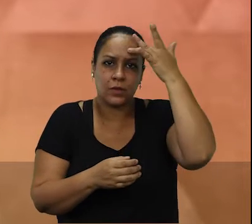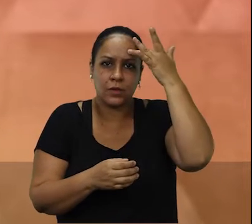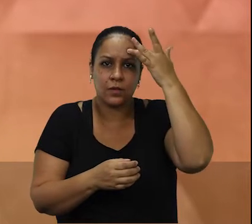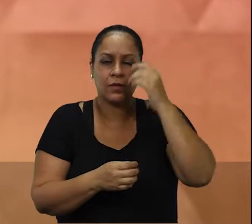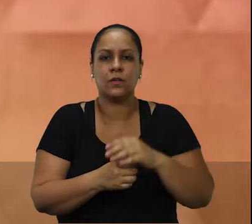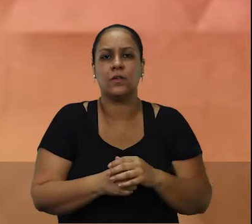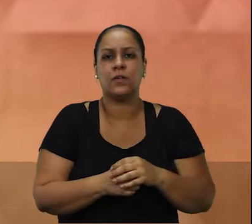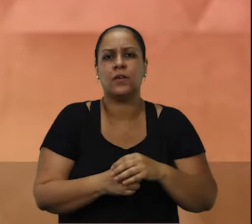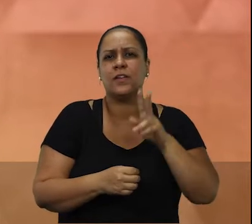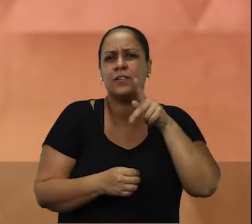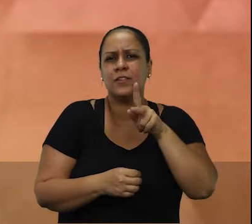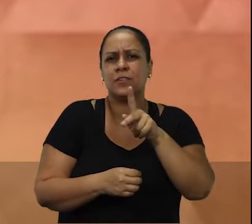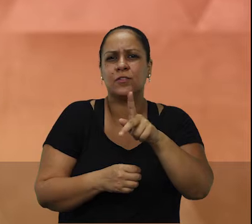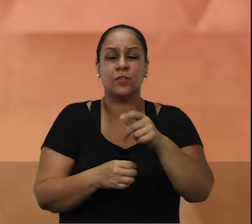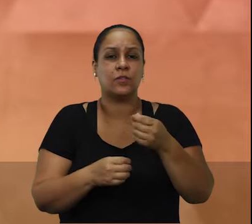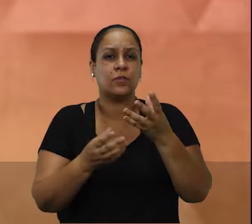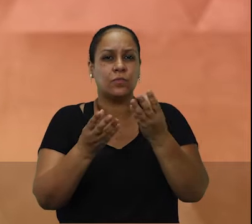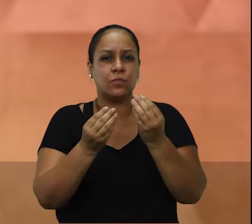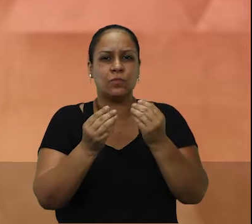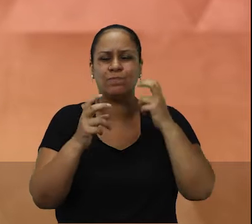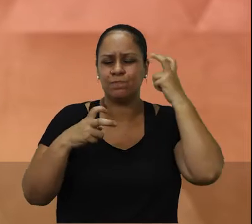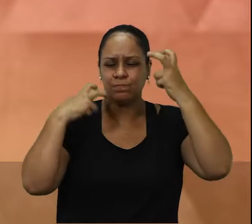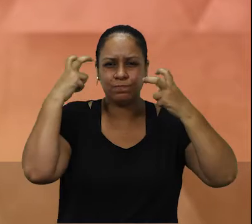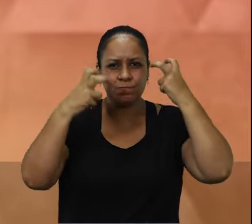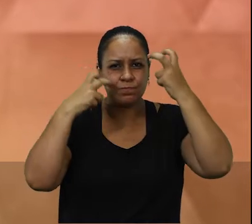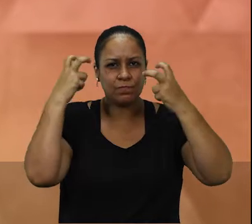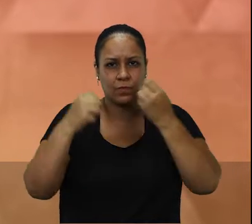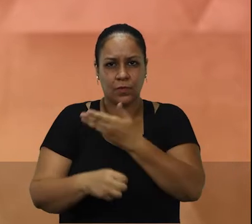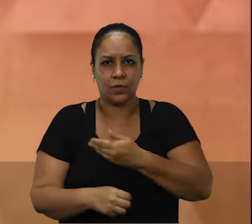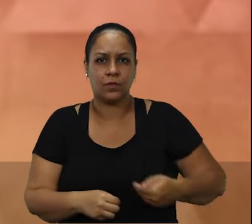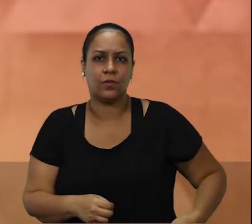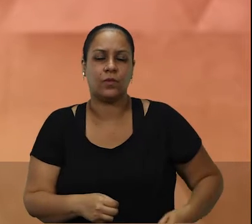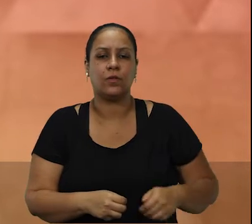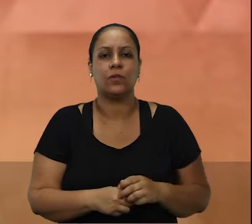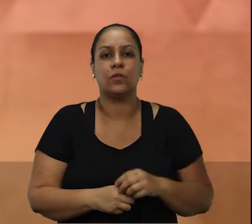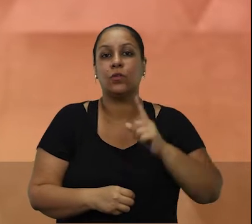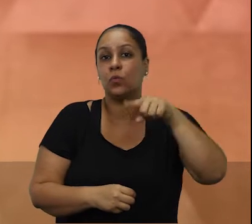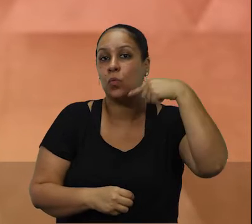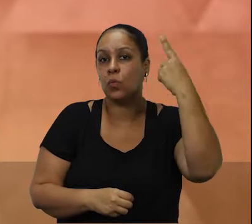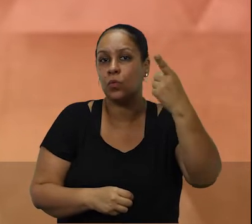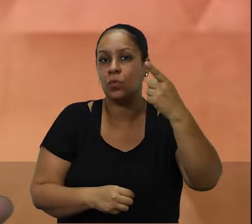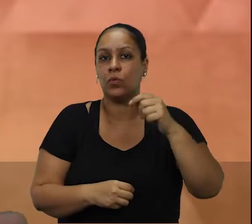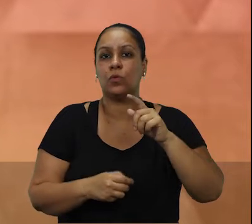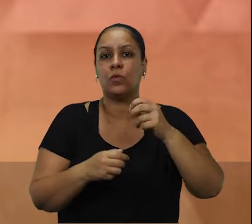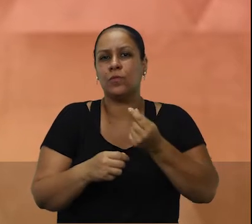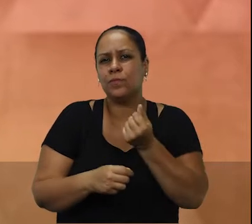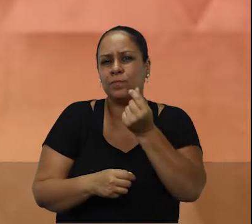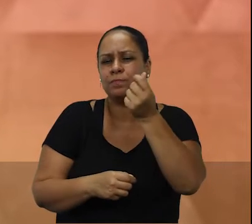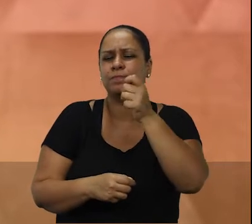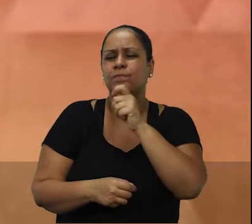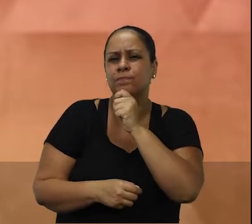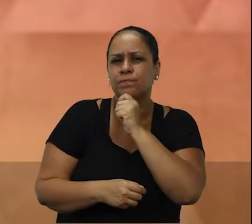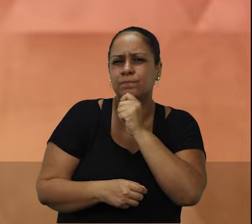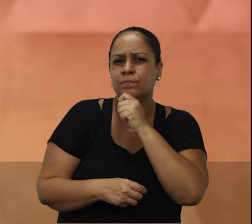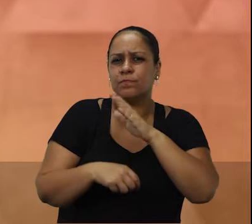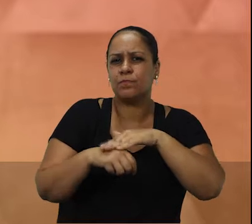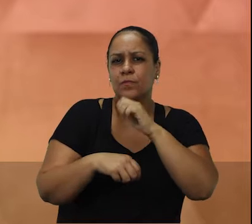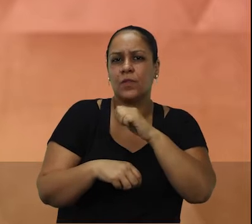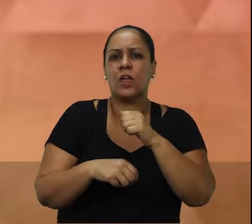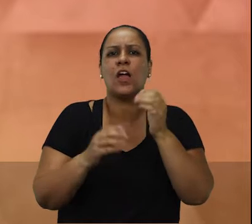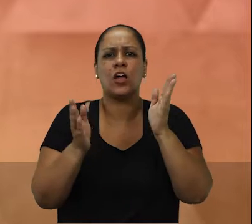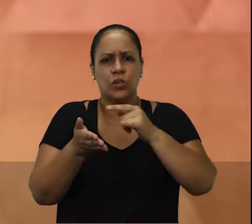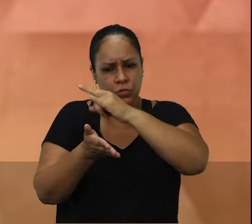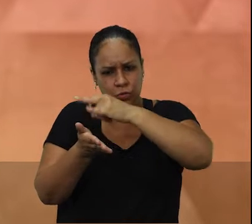sempre foi uma grande preocupação nos meus governos. No próximo, vamos investir ainda mais. Já